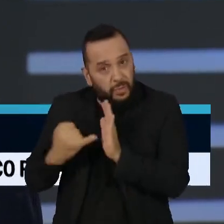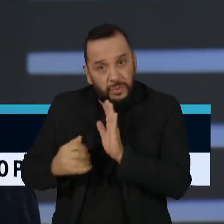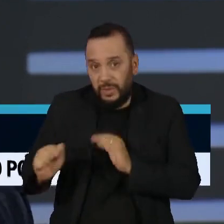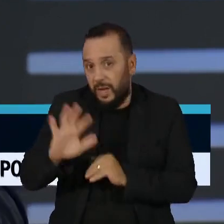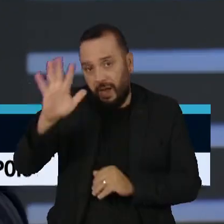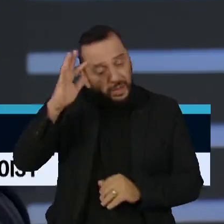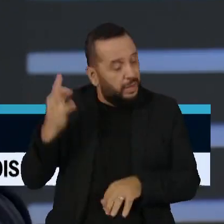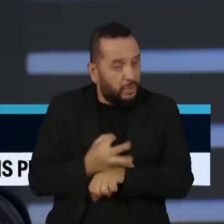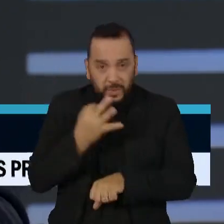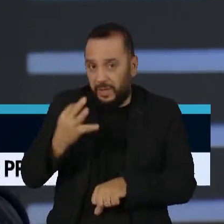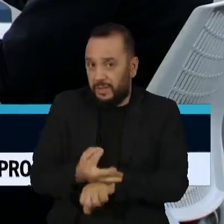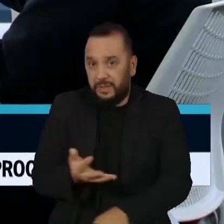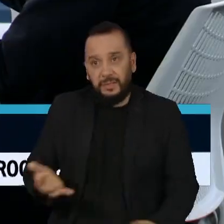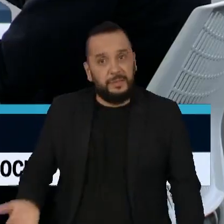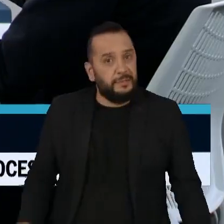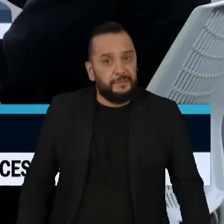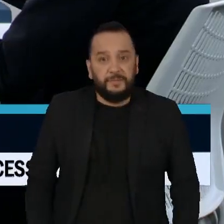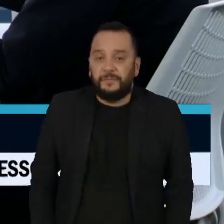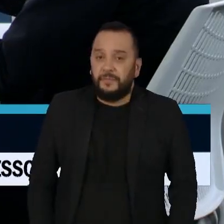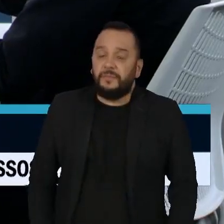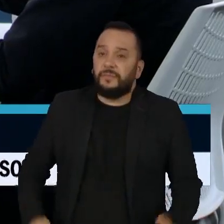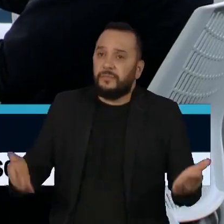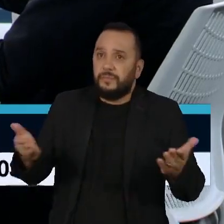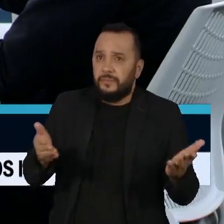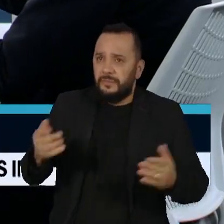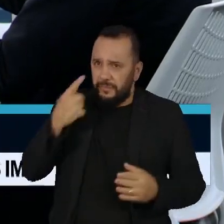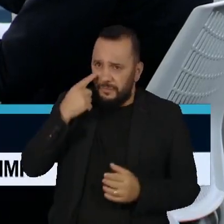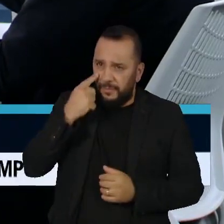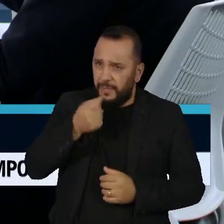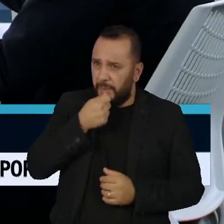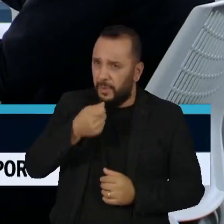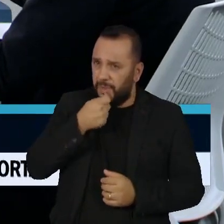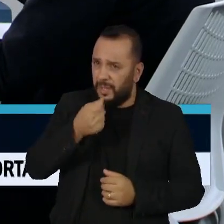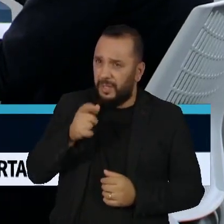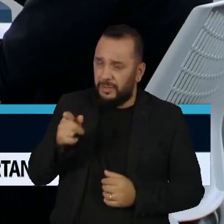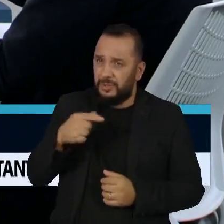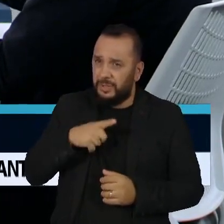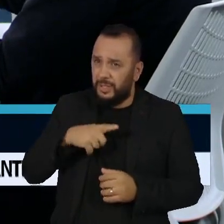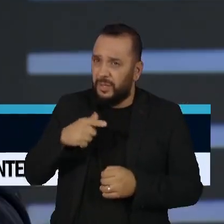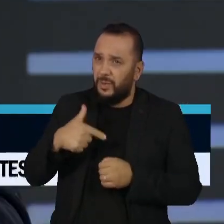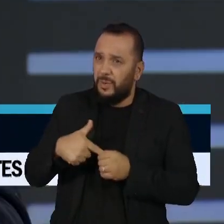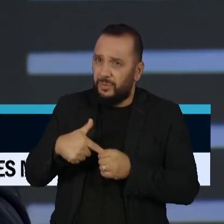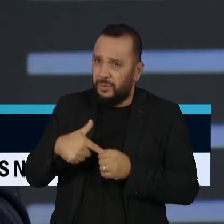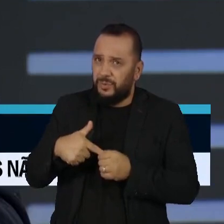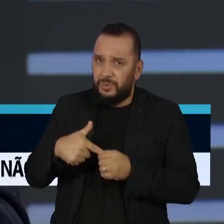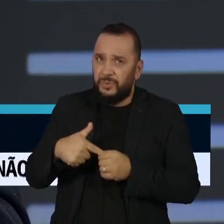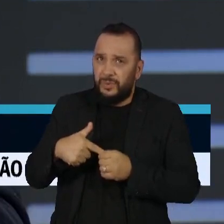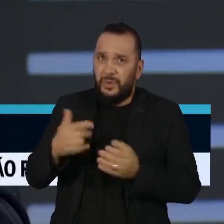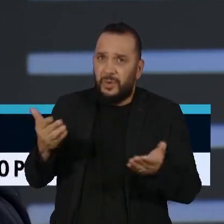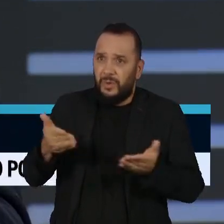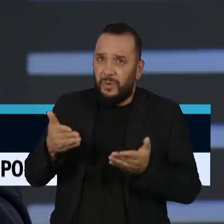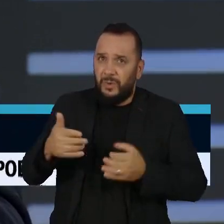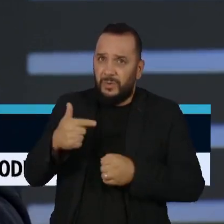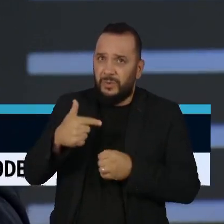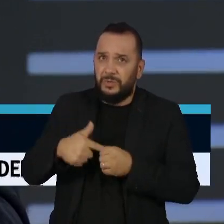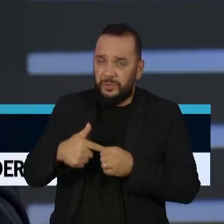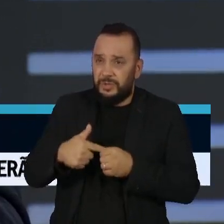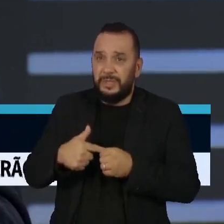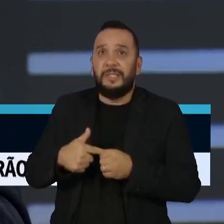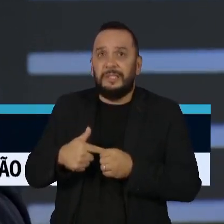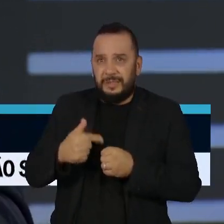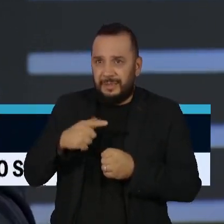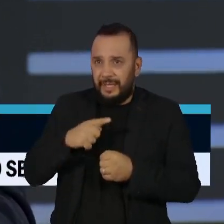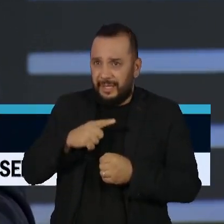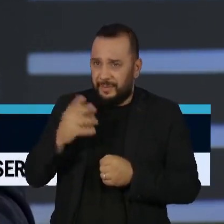barreiras, nós estamos vendo hoje, não sei se a matéria nós vamos falar disso, mas a monofazia em combustíveis está entrando hoje, simplificando para uma